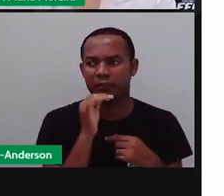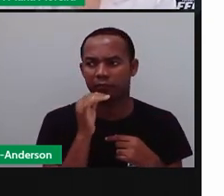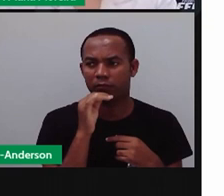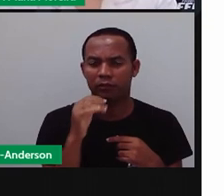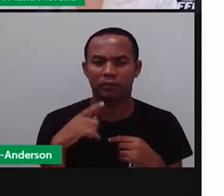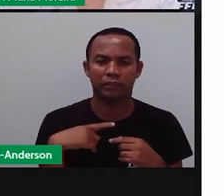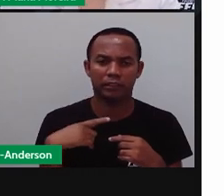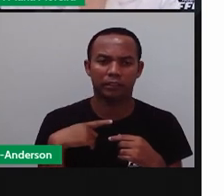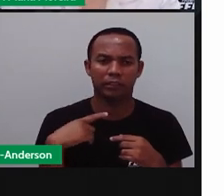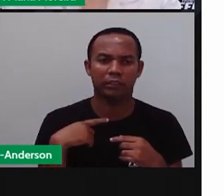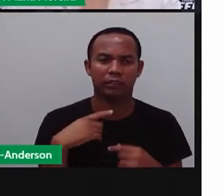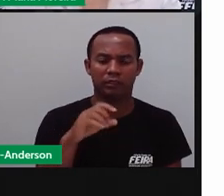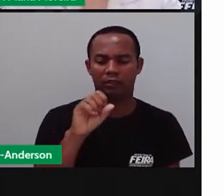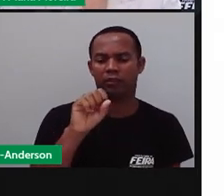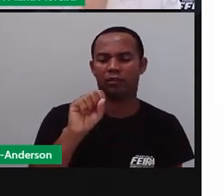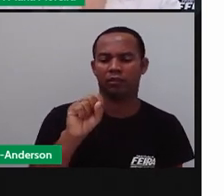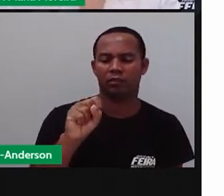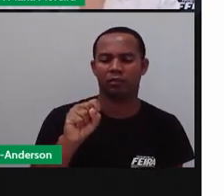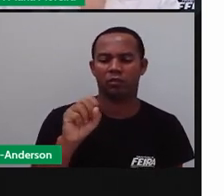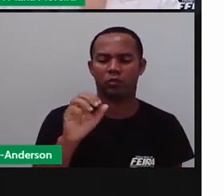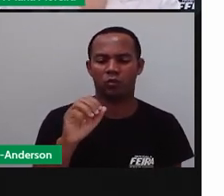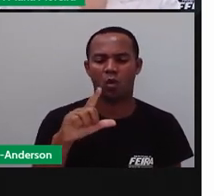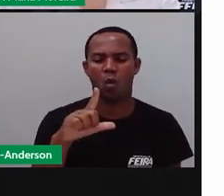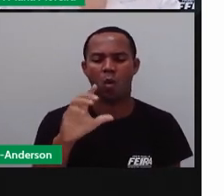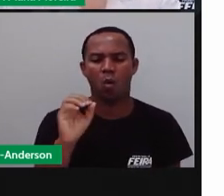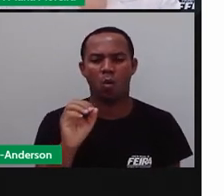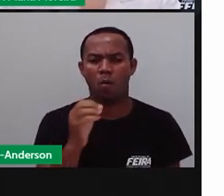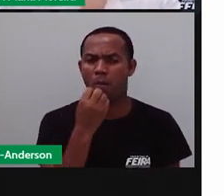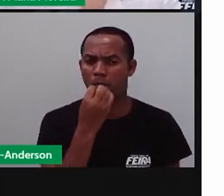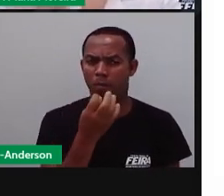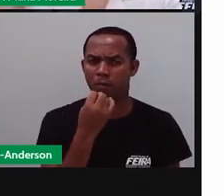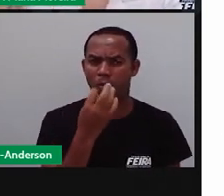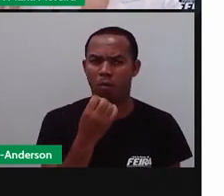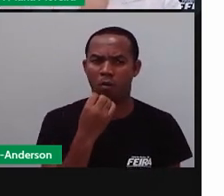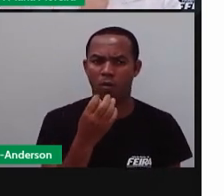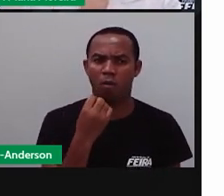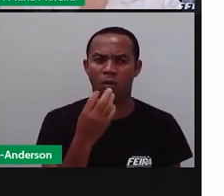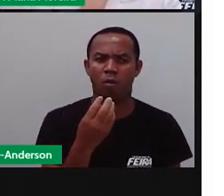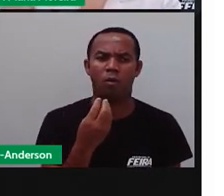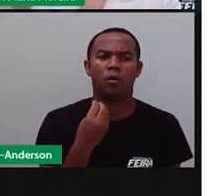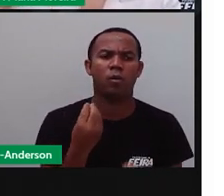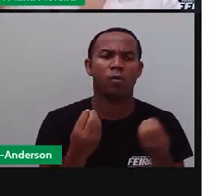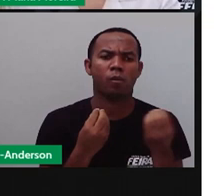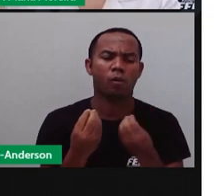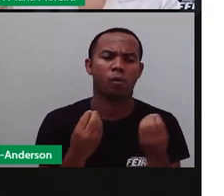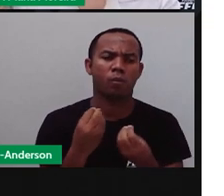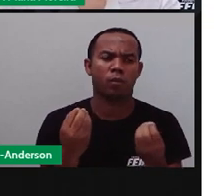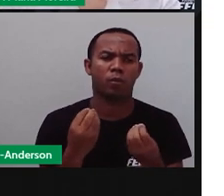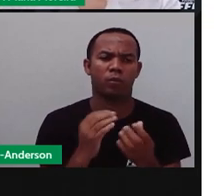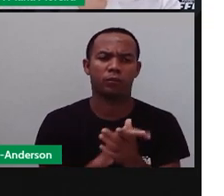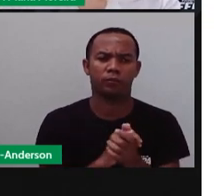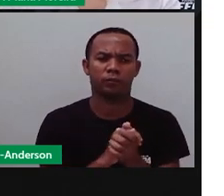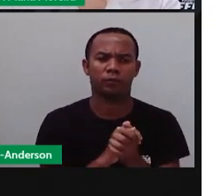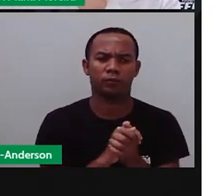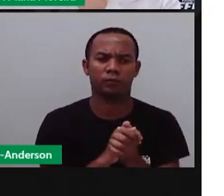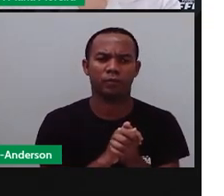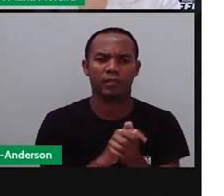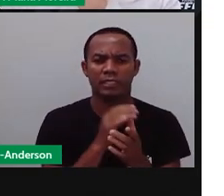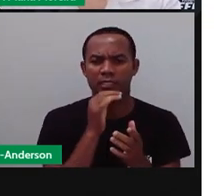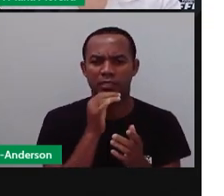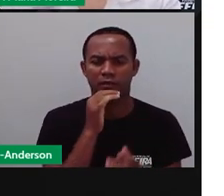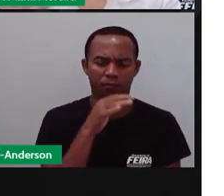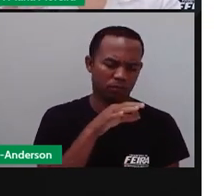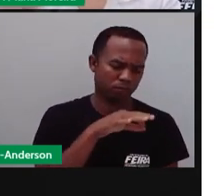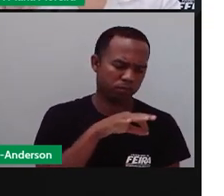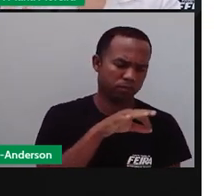solo fértil, ou seja, um solo rico em nutrientes, eu vou, aquela plantinha, né, que eu acabei de